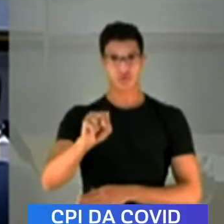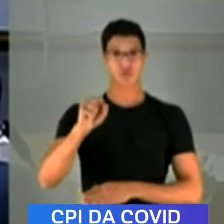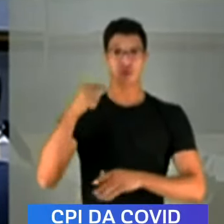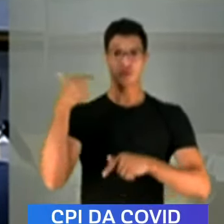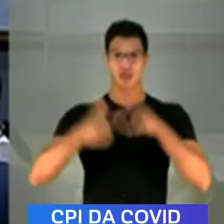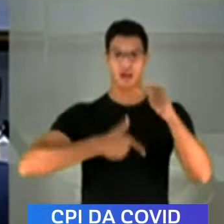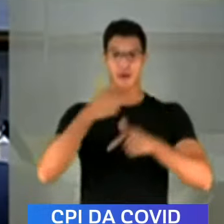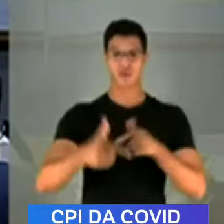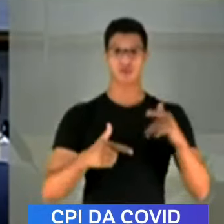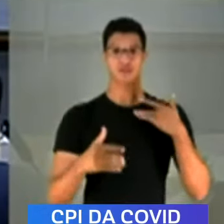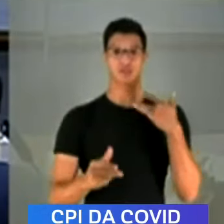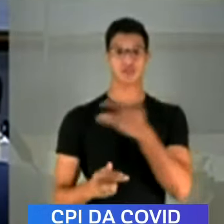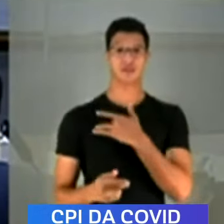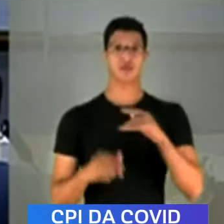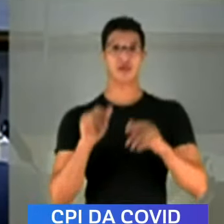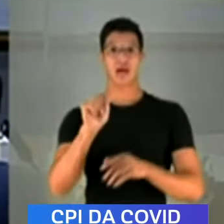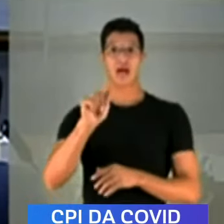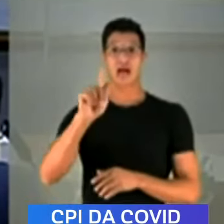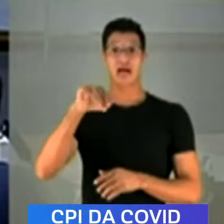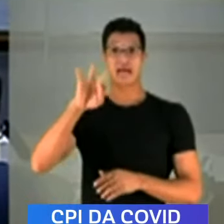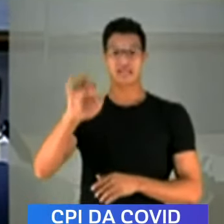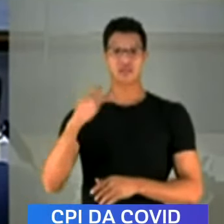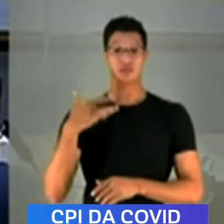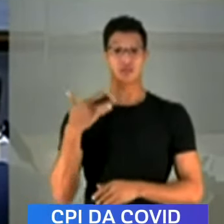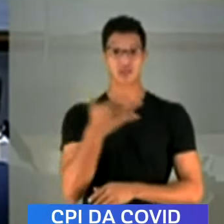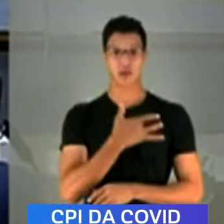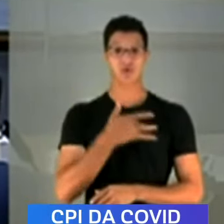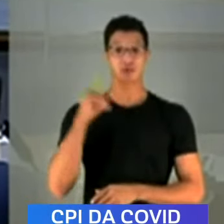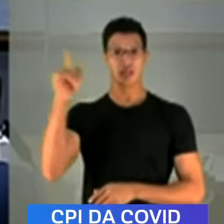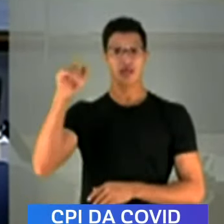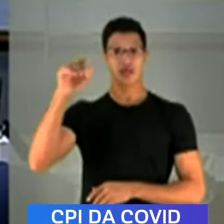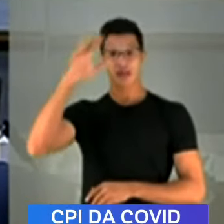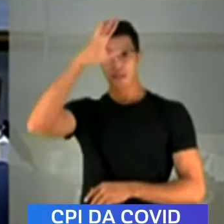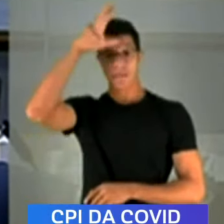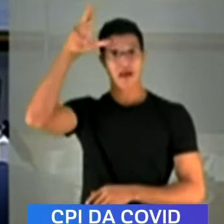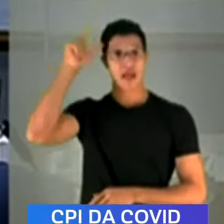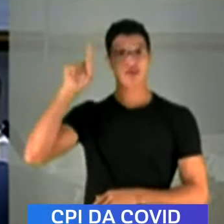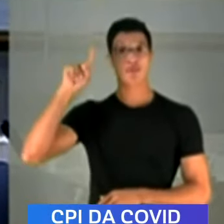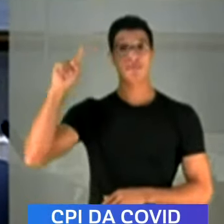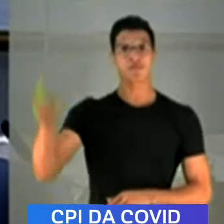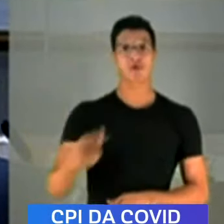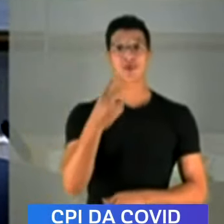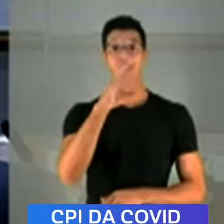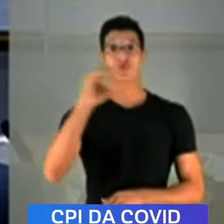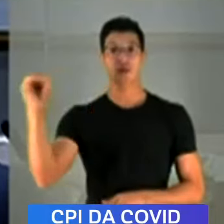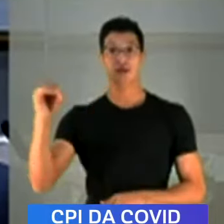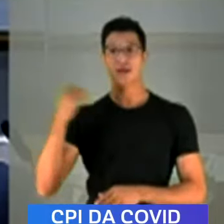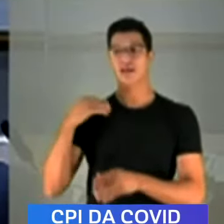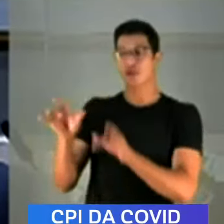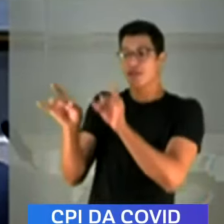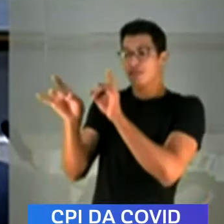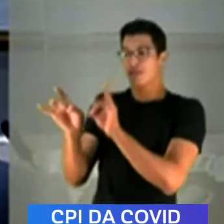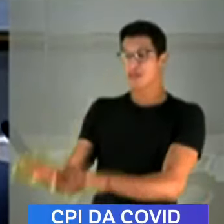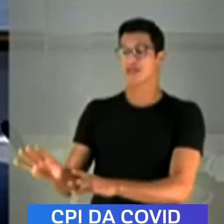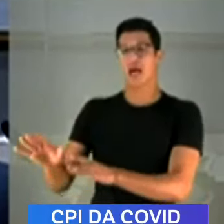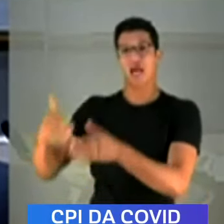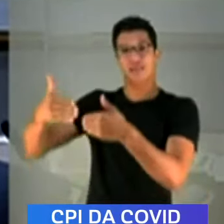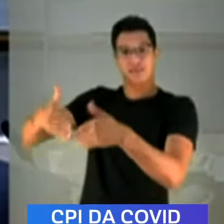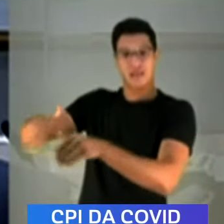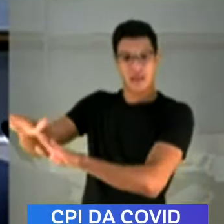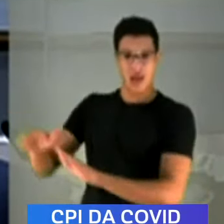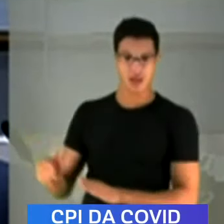de trabalhadores da saúde, chamado agentes de saúde. Em Manaus, eles eram mais de 1.200 e eles foram dispensados das suas atividades.